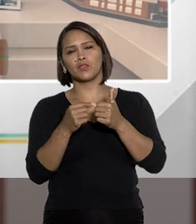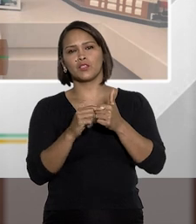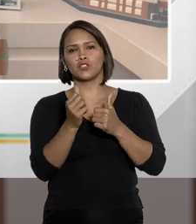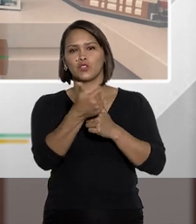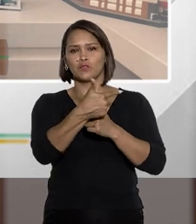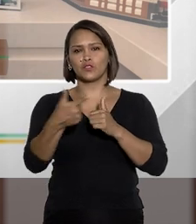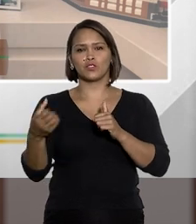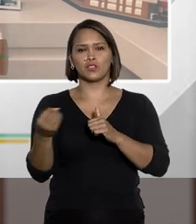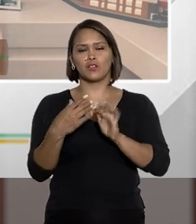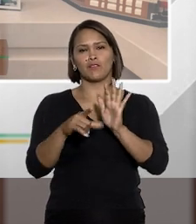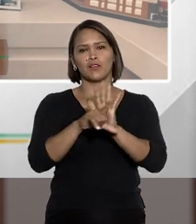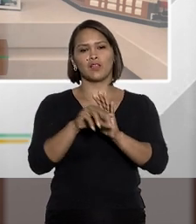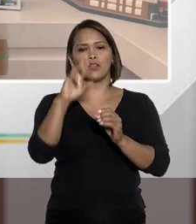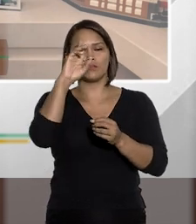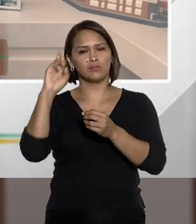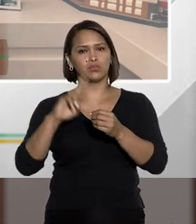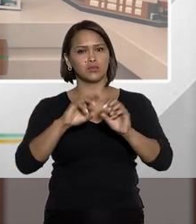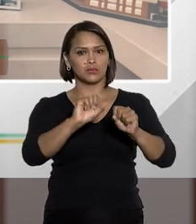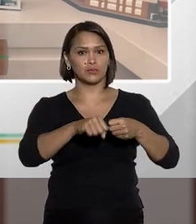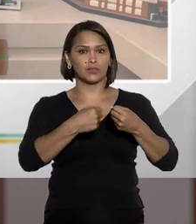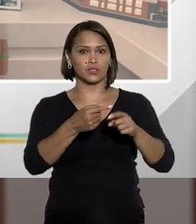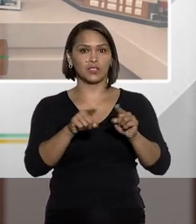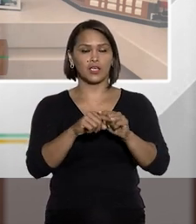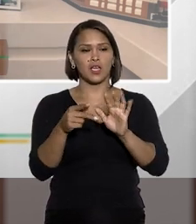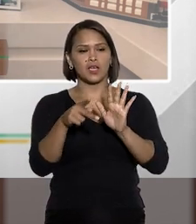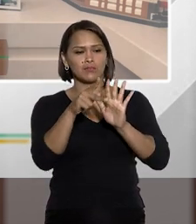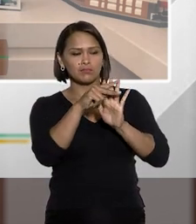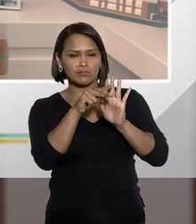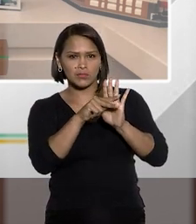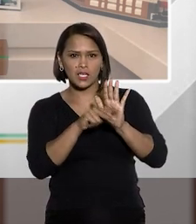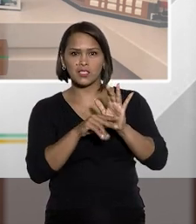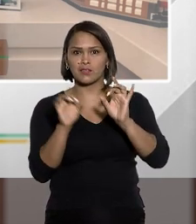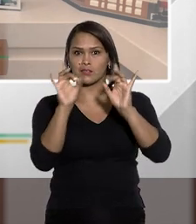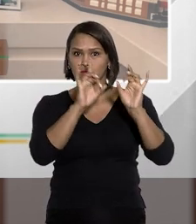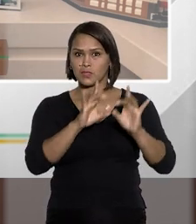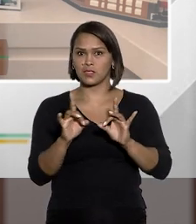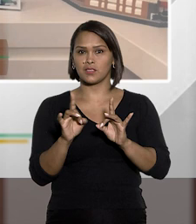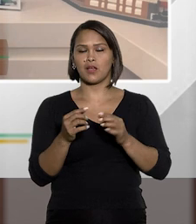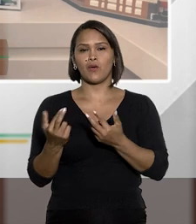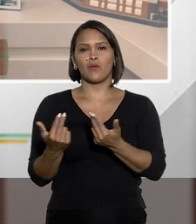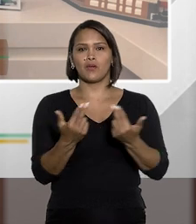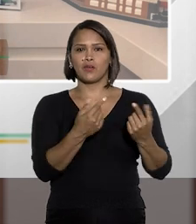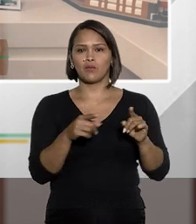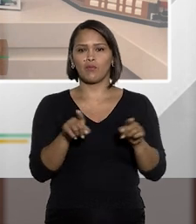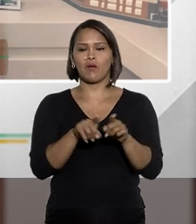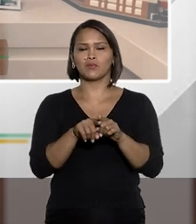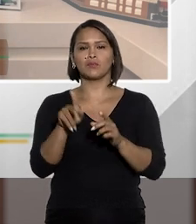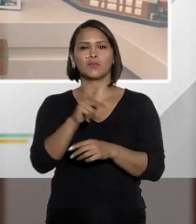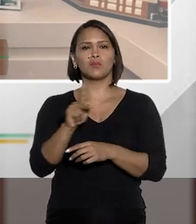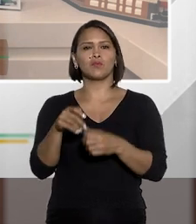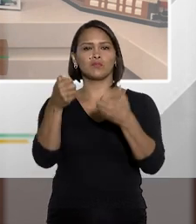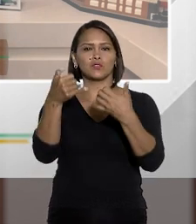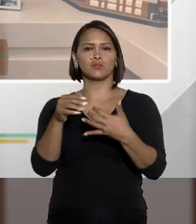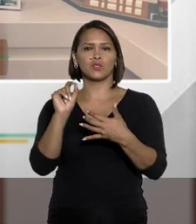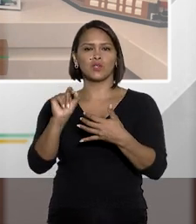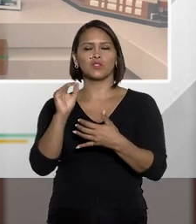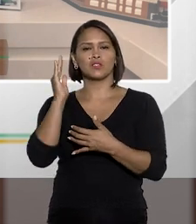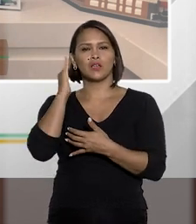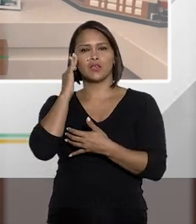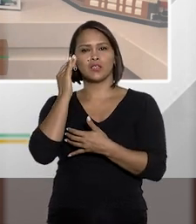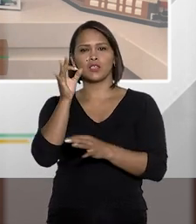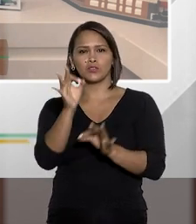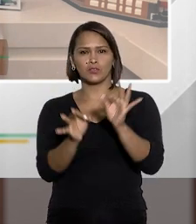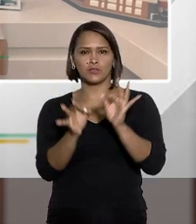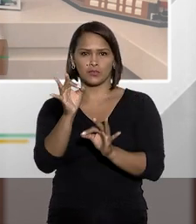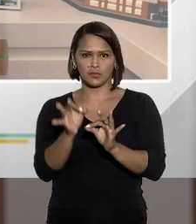artigo 22 da nova lei de abuso de autoridade, desde que presente o elemento subjetivo especial. E a mesma coisa, o Rogério falou, sobre